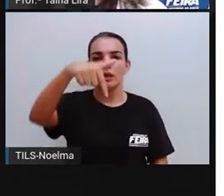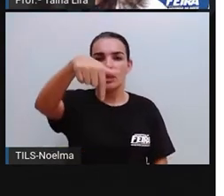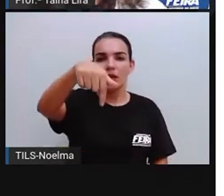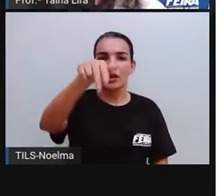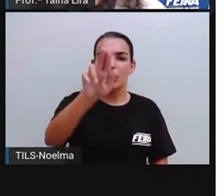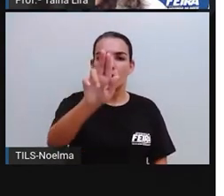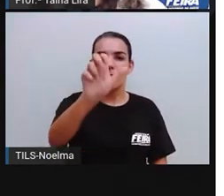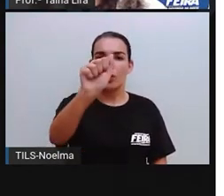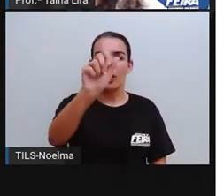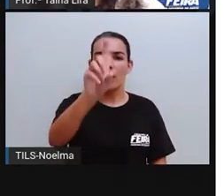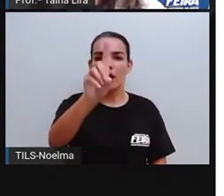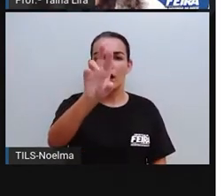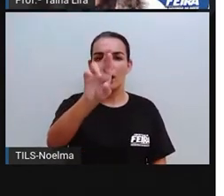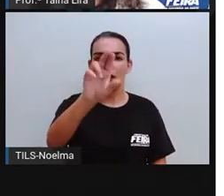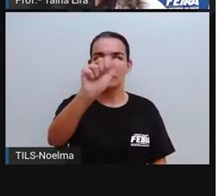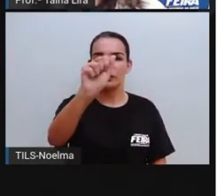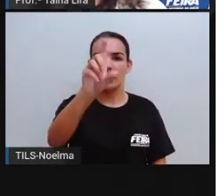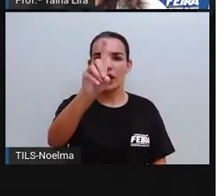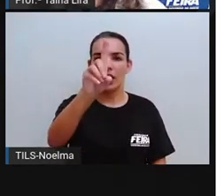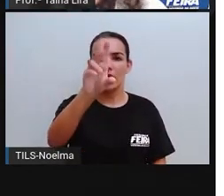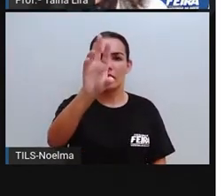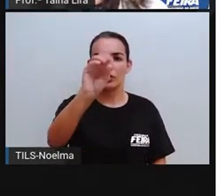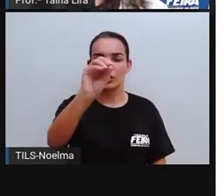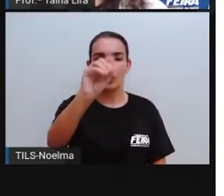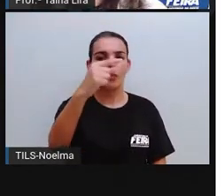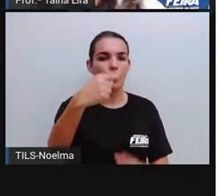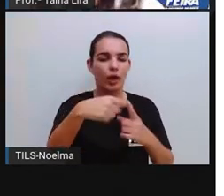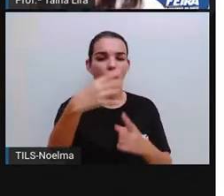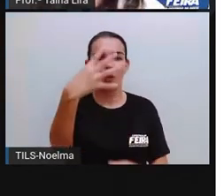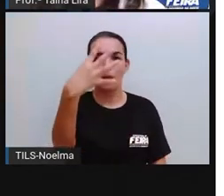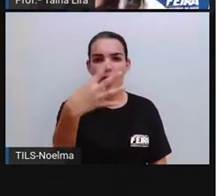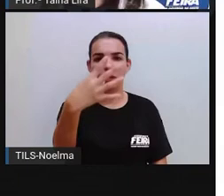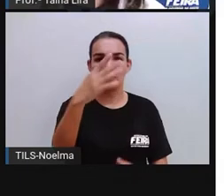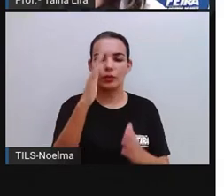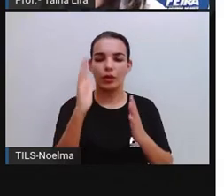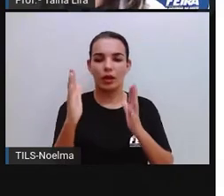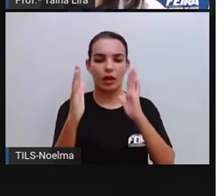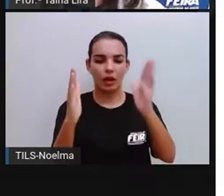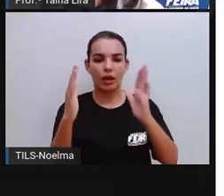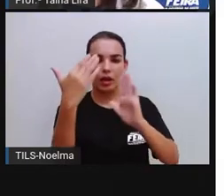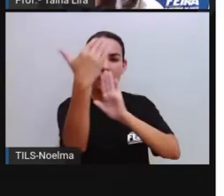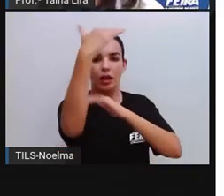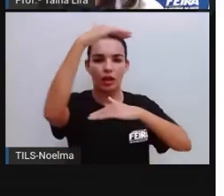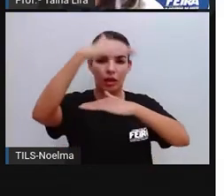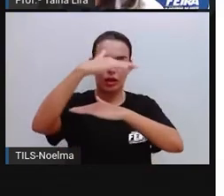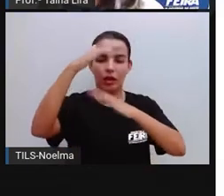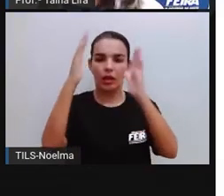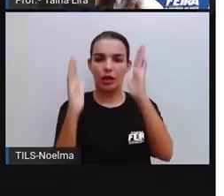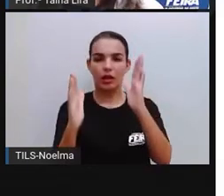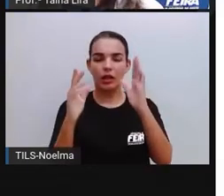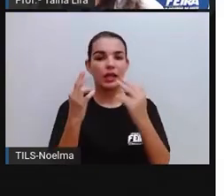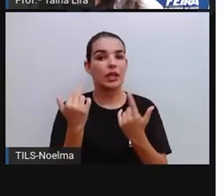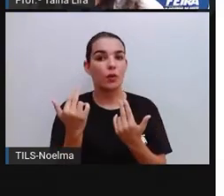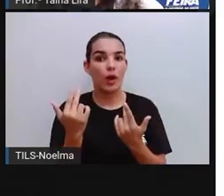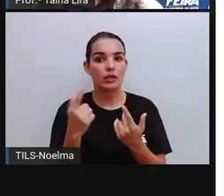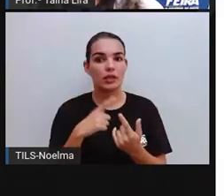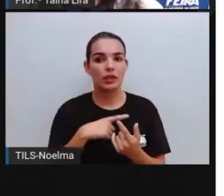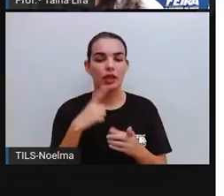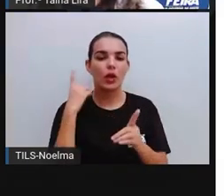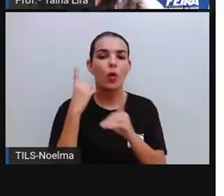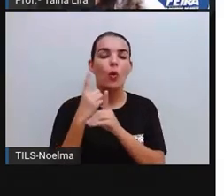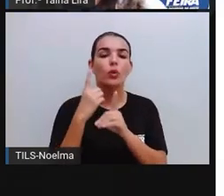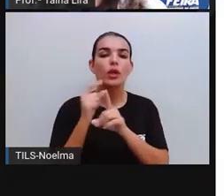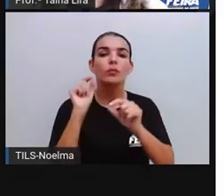Quadrado. Tem quatro lados iguais, certo? Nós encontramos essa representação aí do